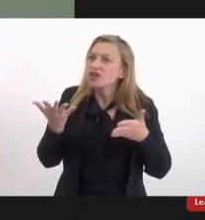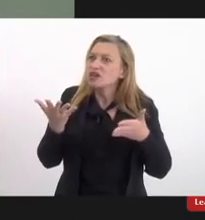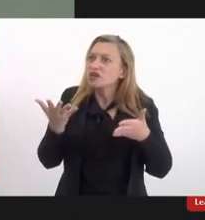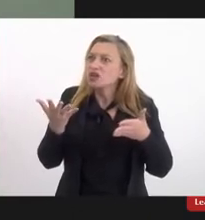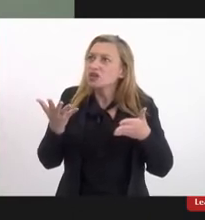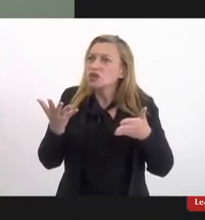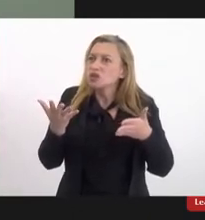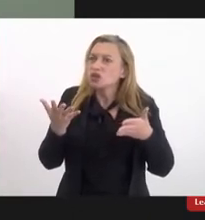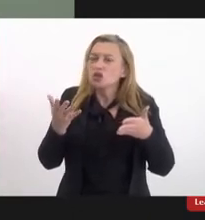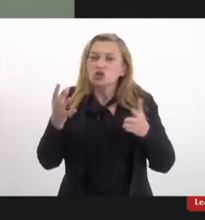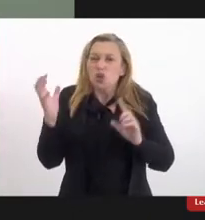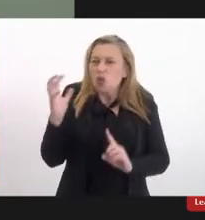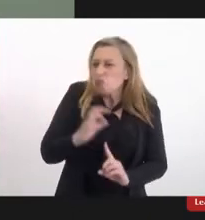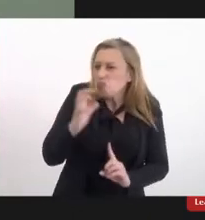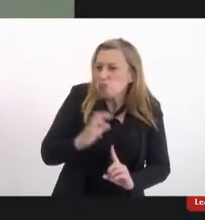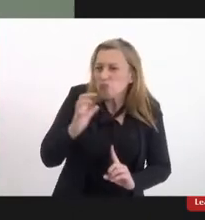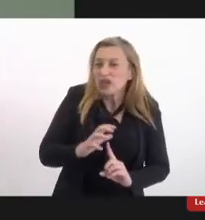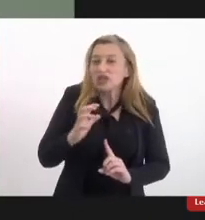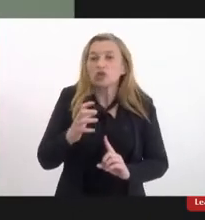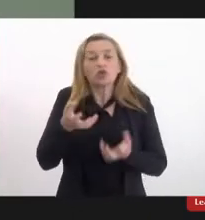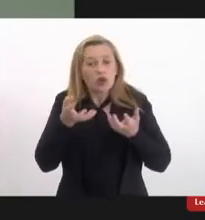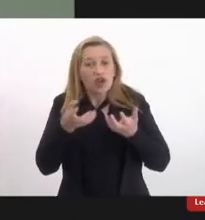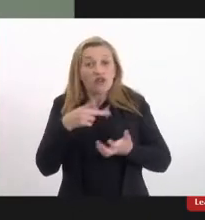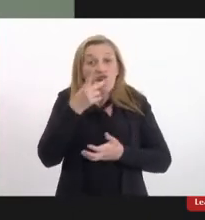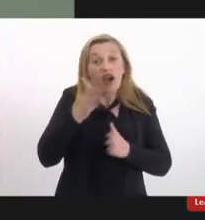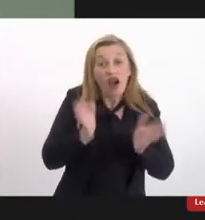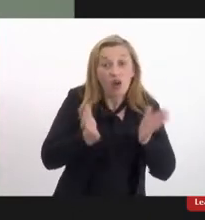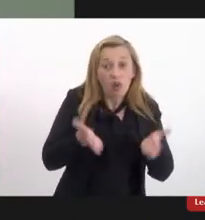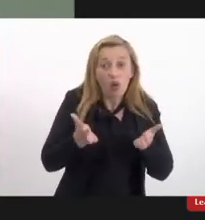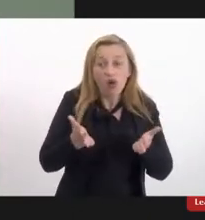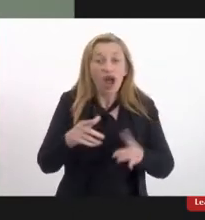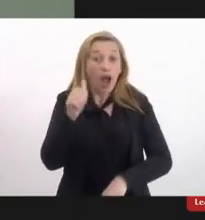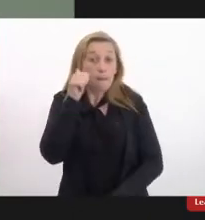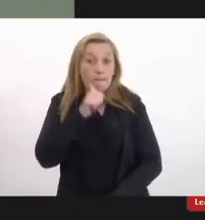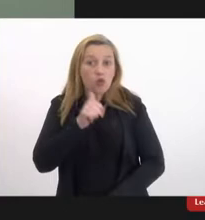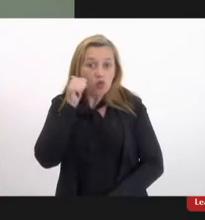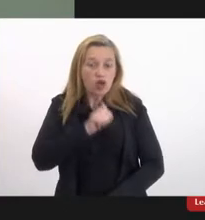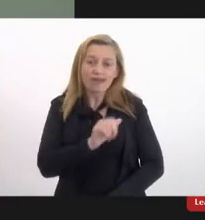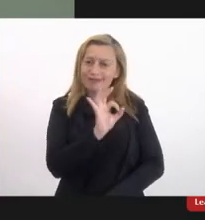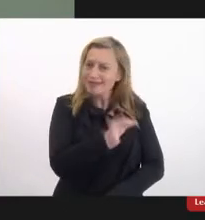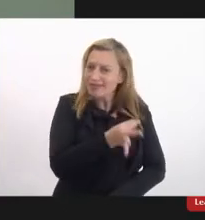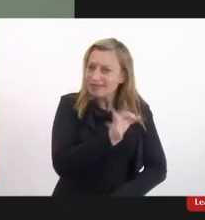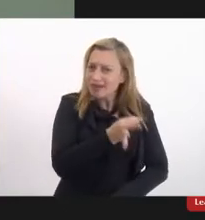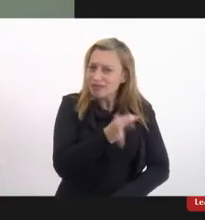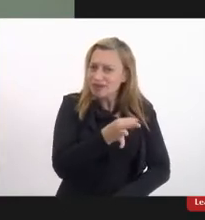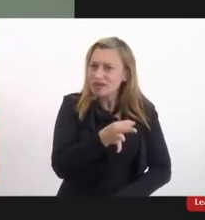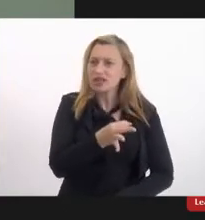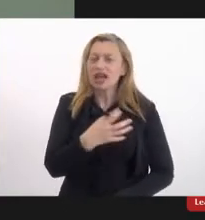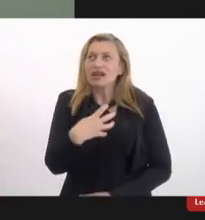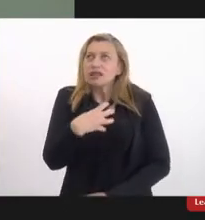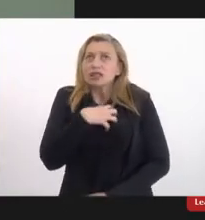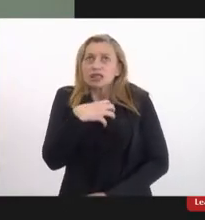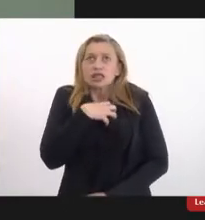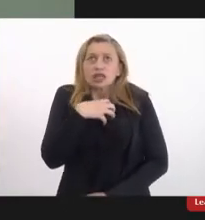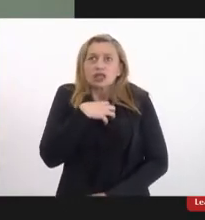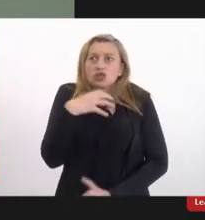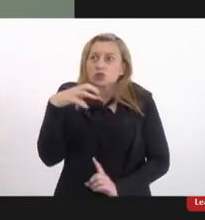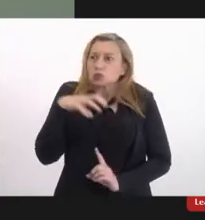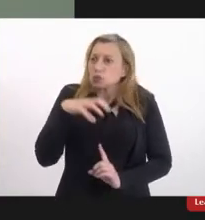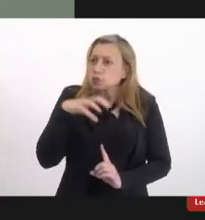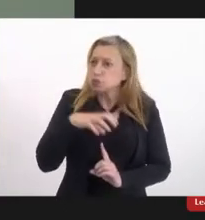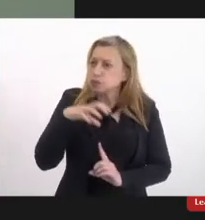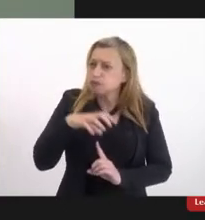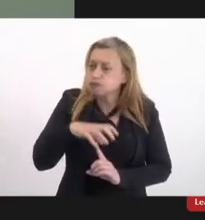sobreposição de opressões é que eu quero falar agora. A mulher, obviamente, ela sente a opressão,